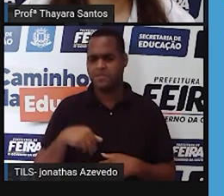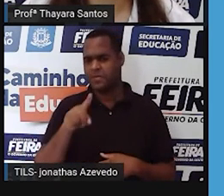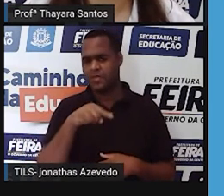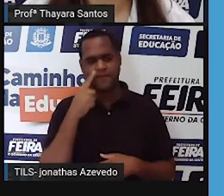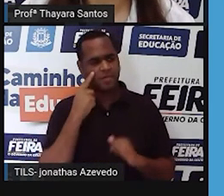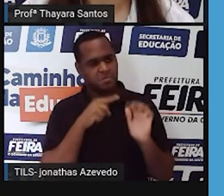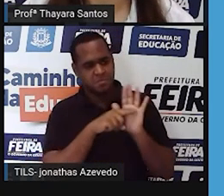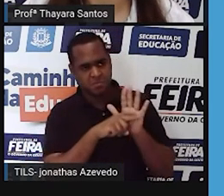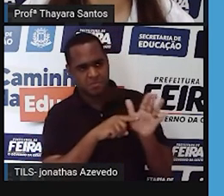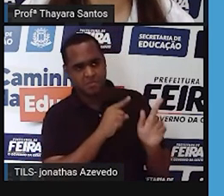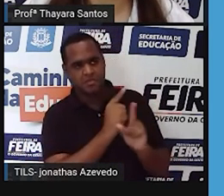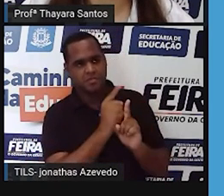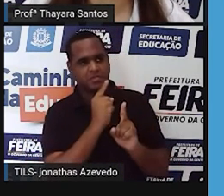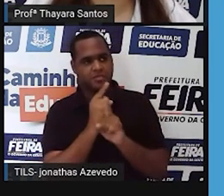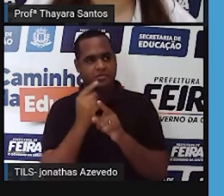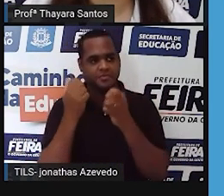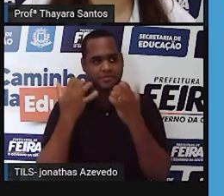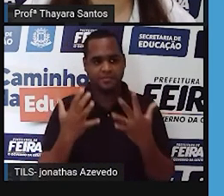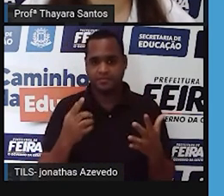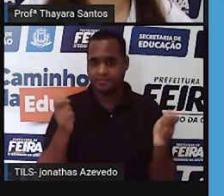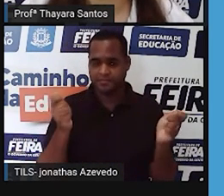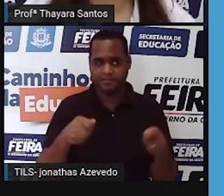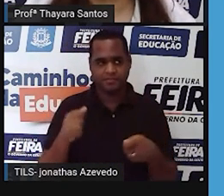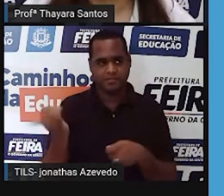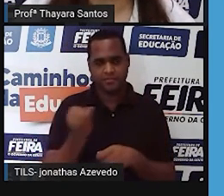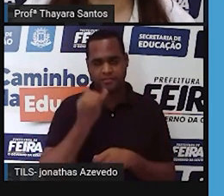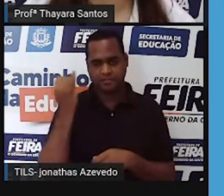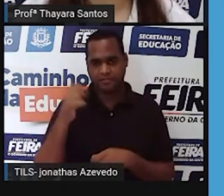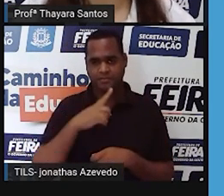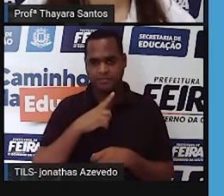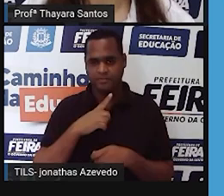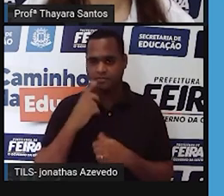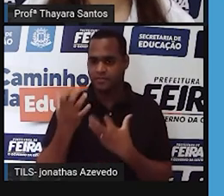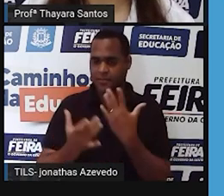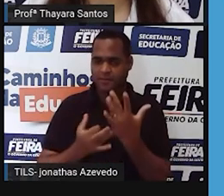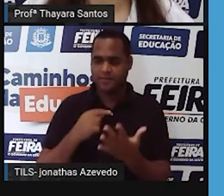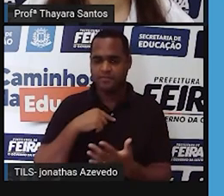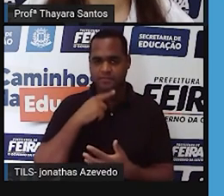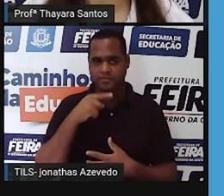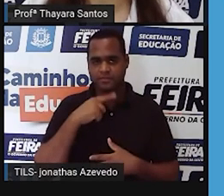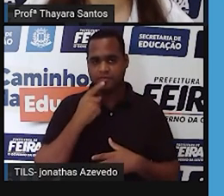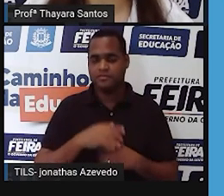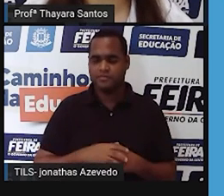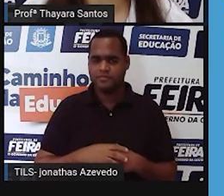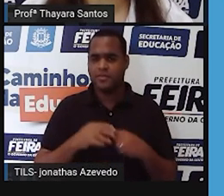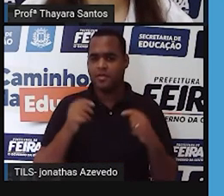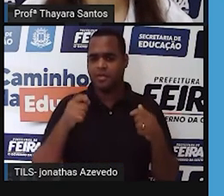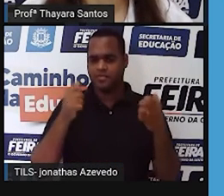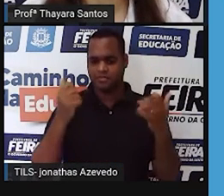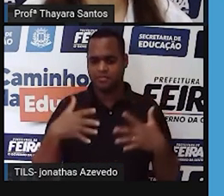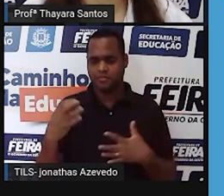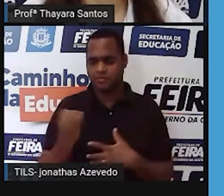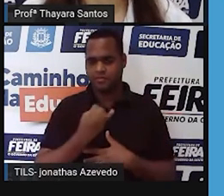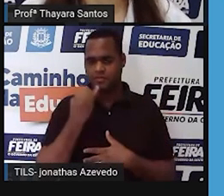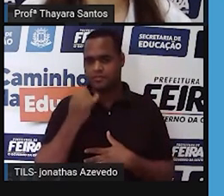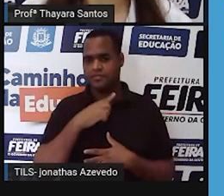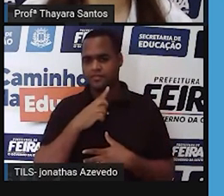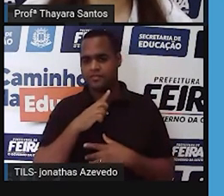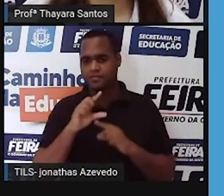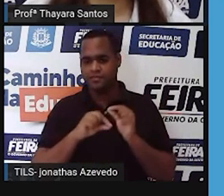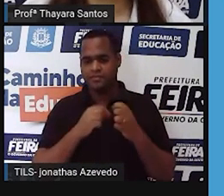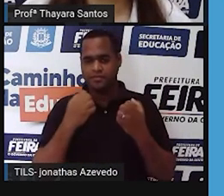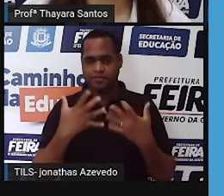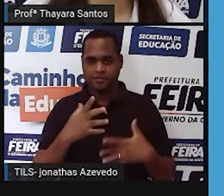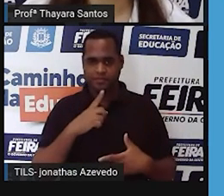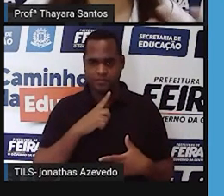fiscalização a gente inibe muitos desses incêndios segunda coisa a gente pode contribuir para a reversão dessas